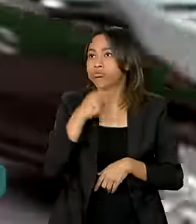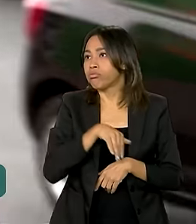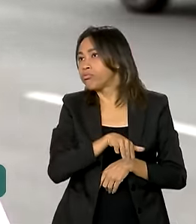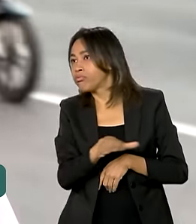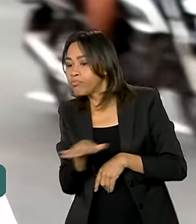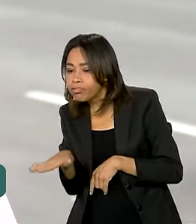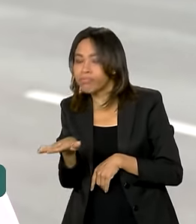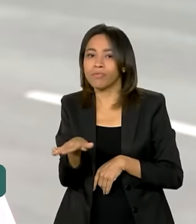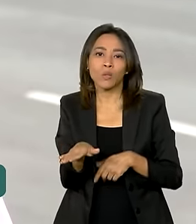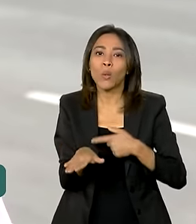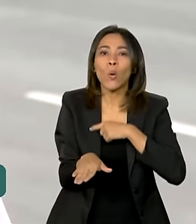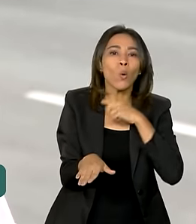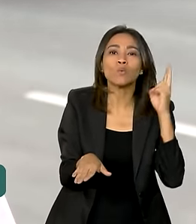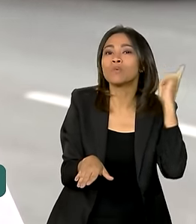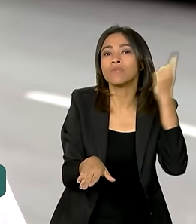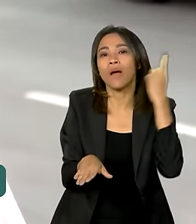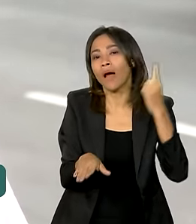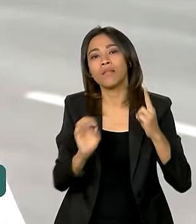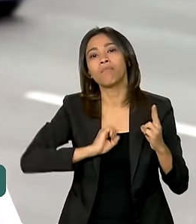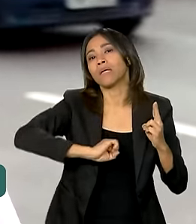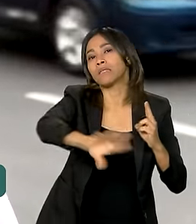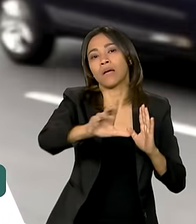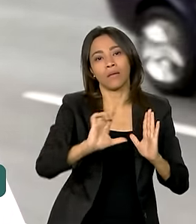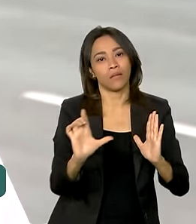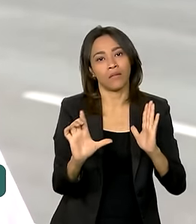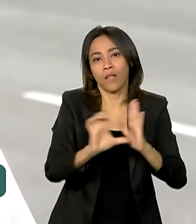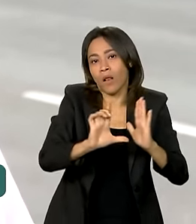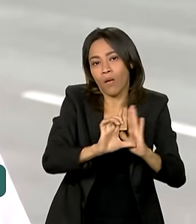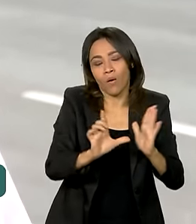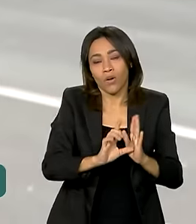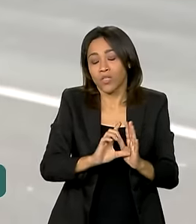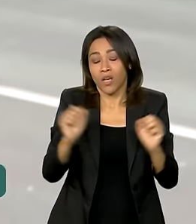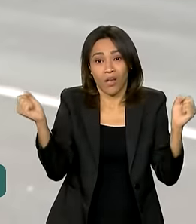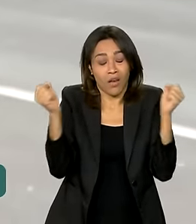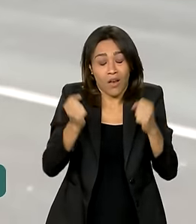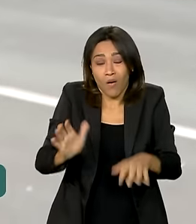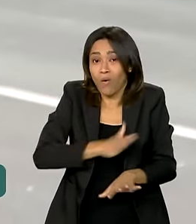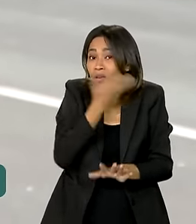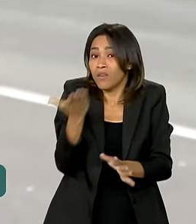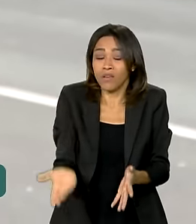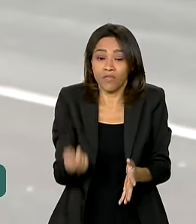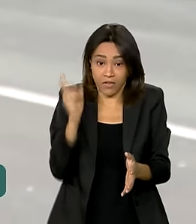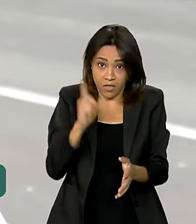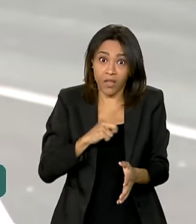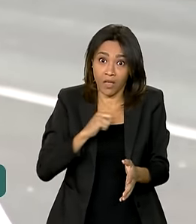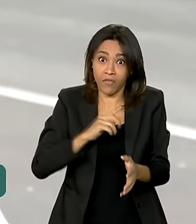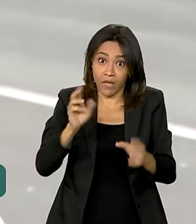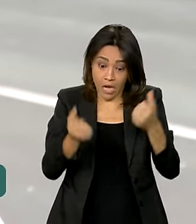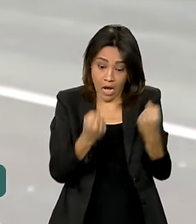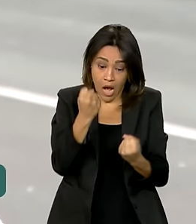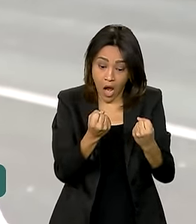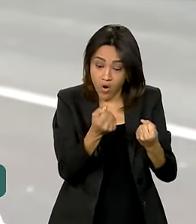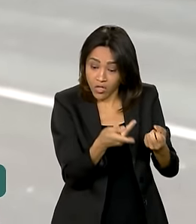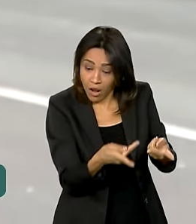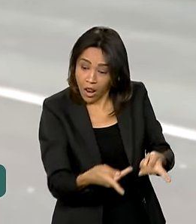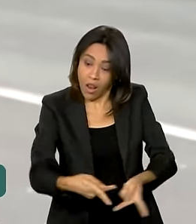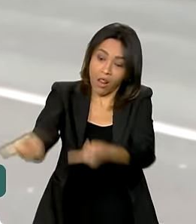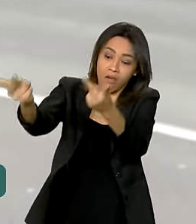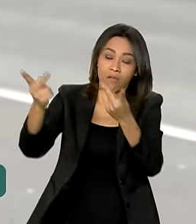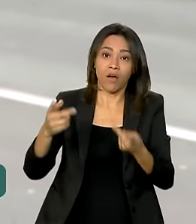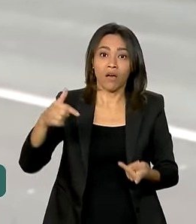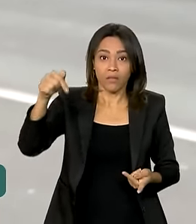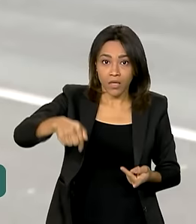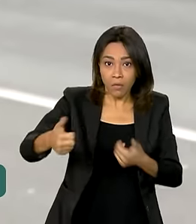gente às vezes não consegue nem estar saindo da loja, né? É caos total mesmo, na hora que chove. Já teve caso de arrastar carro ali embaixo do terminal, aqui há dois